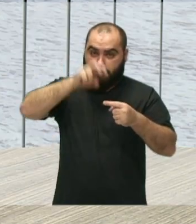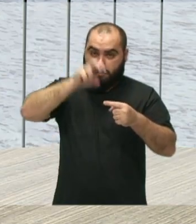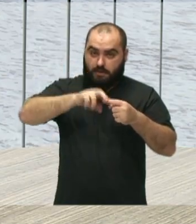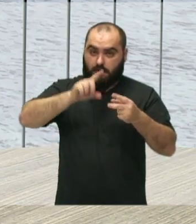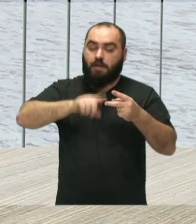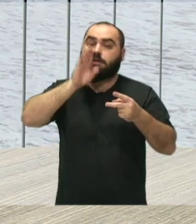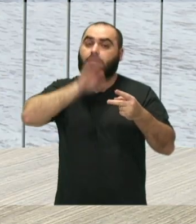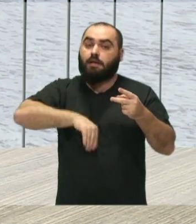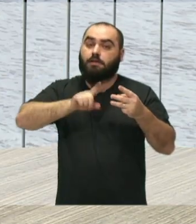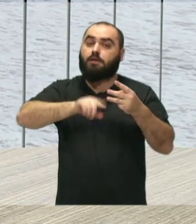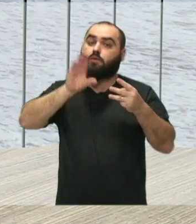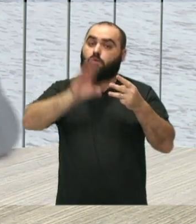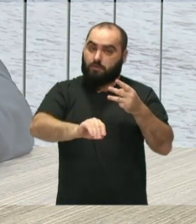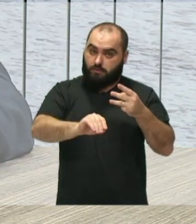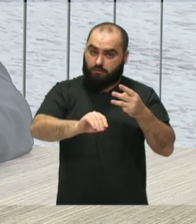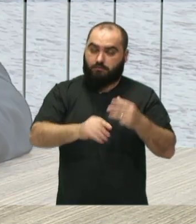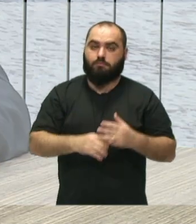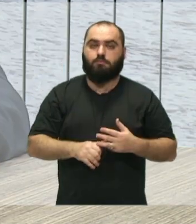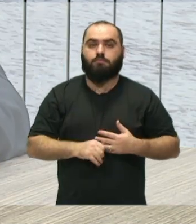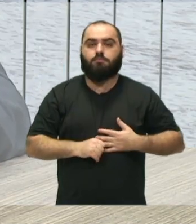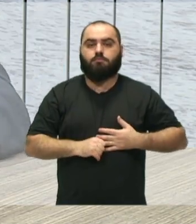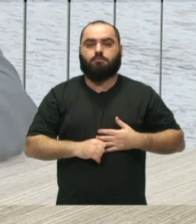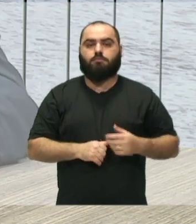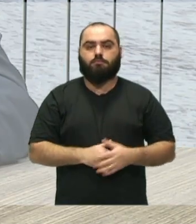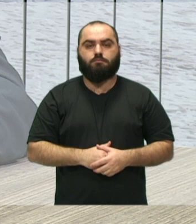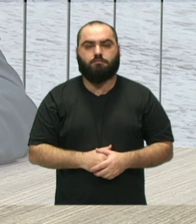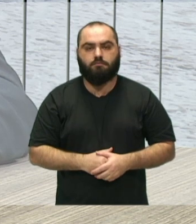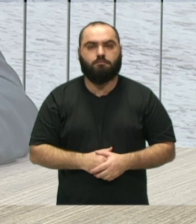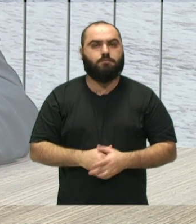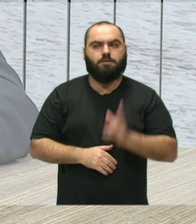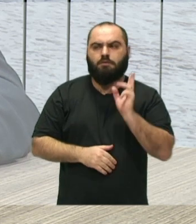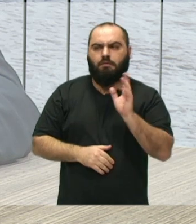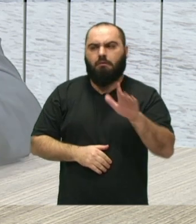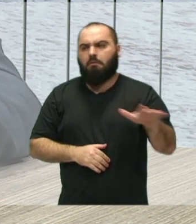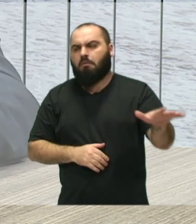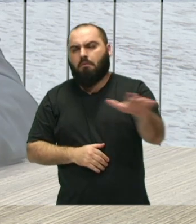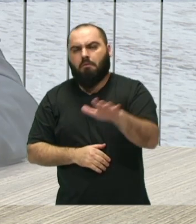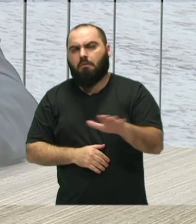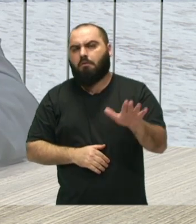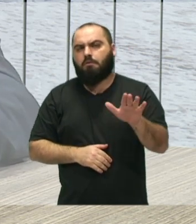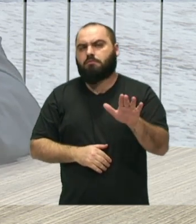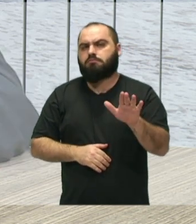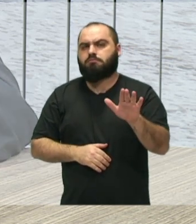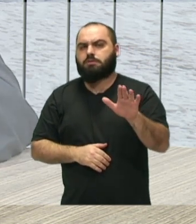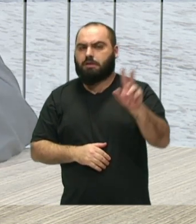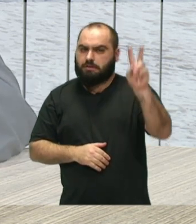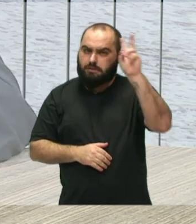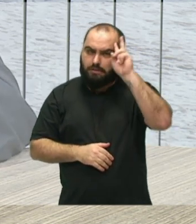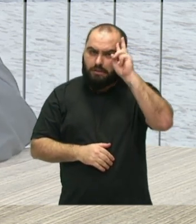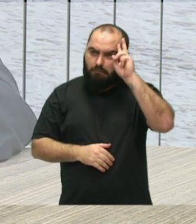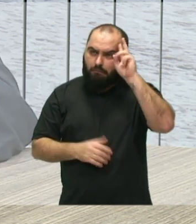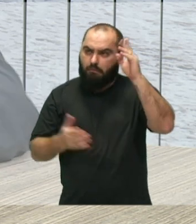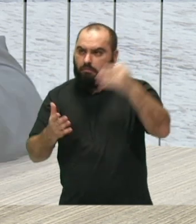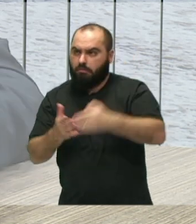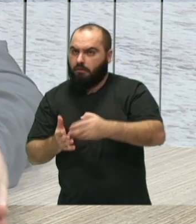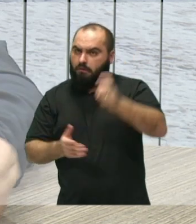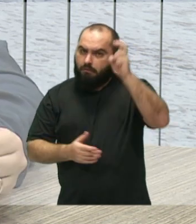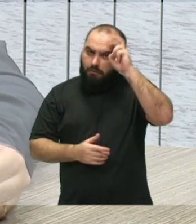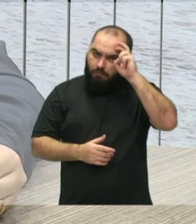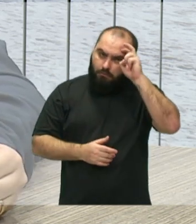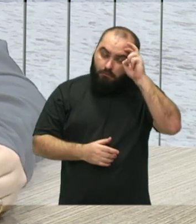ou à tarde ou à noite. E aí, geralmente as aulas na semana variam de segunda a quinta-feira